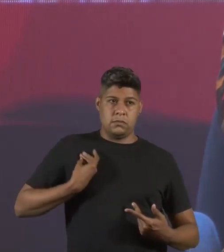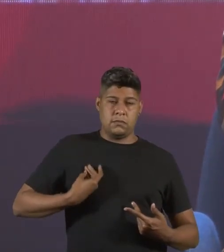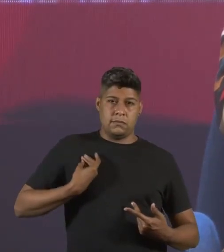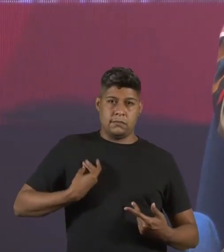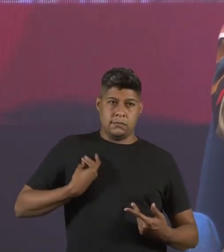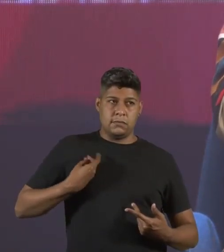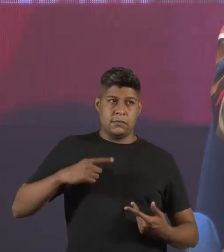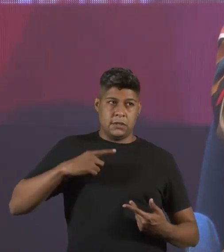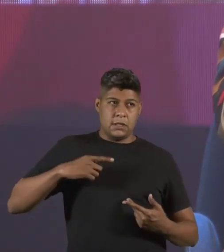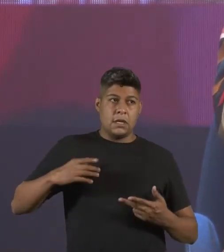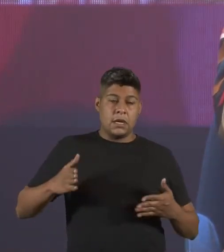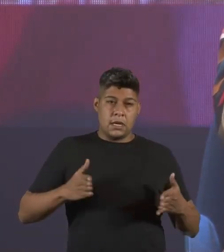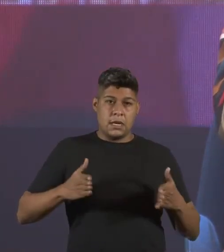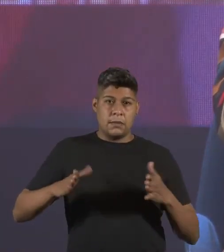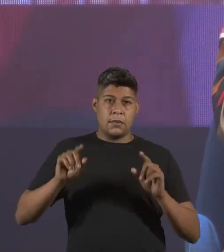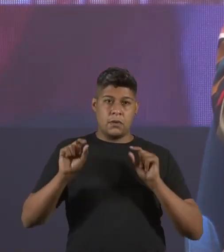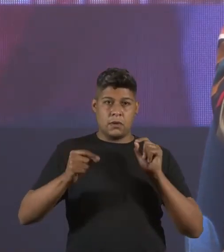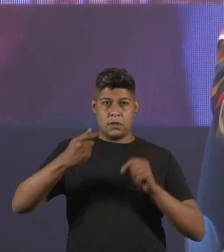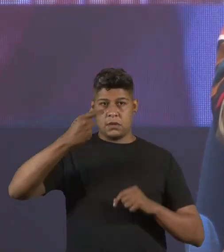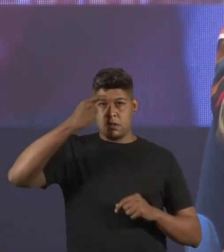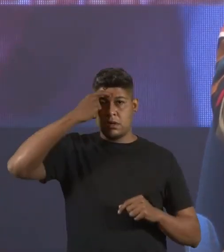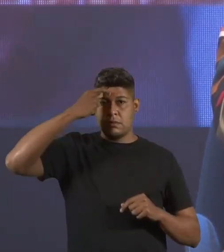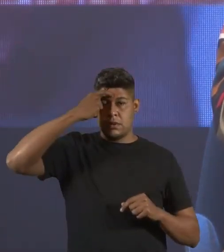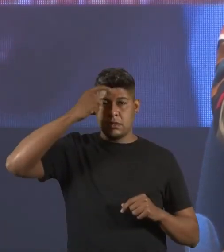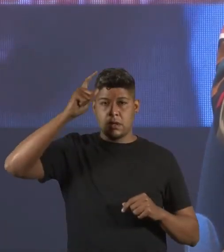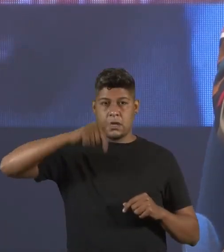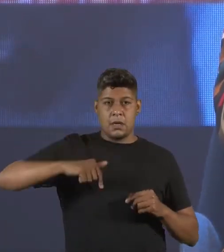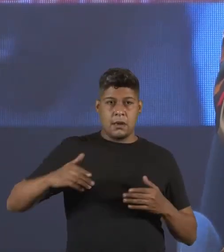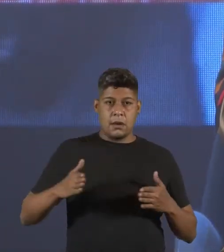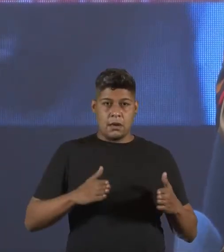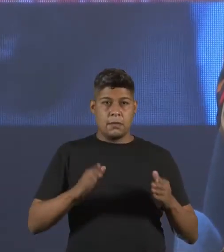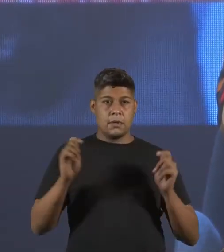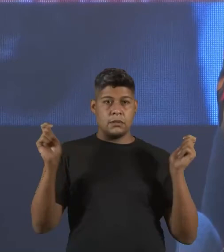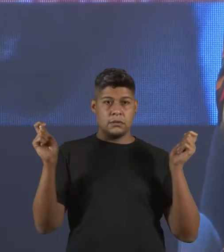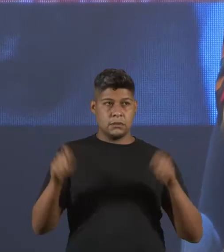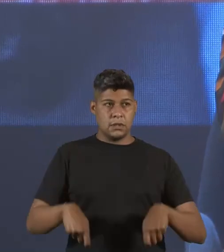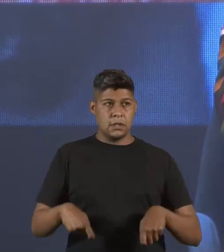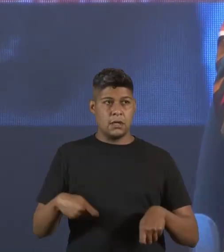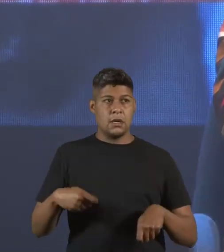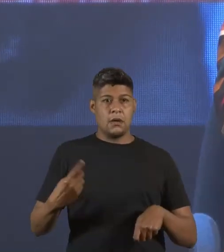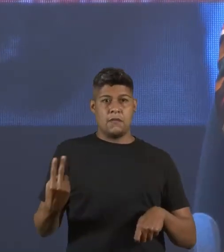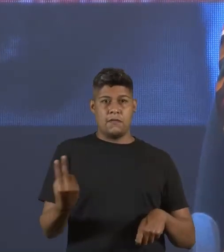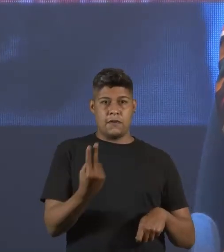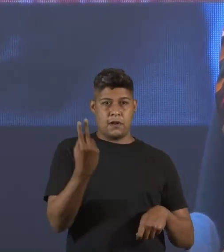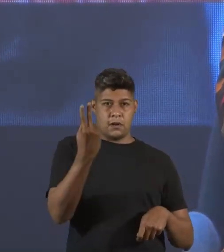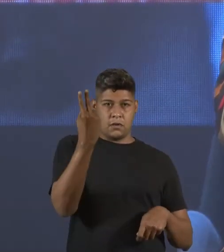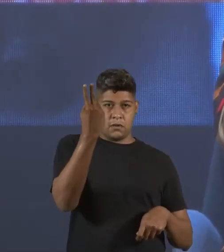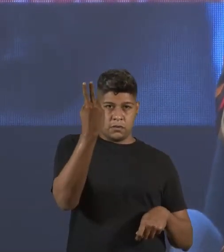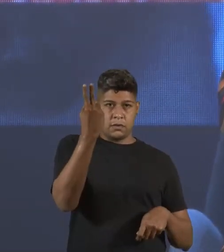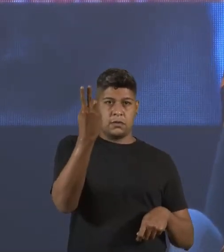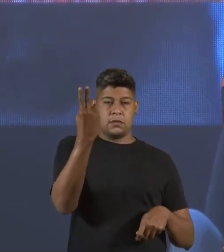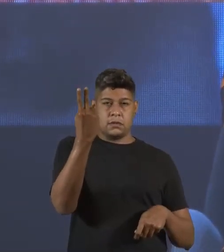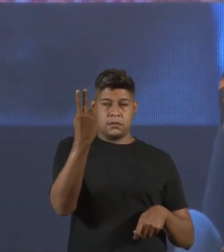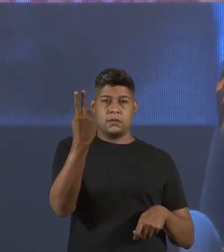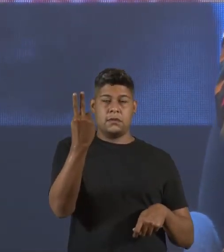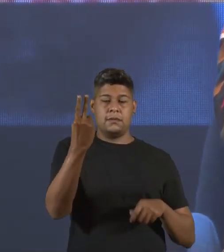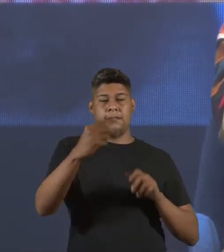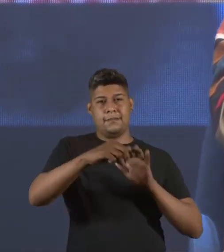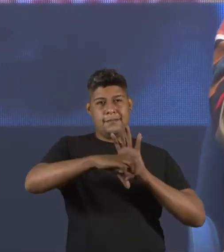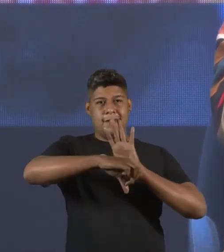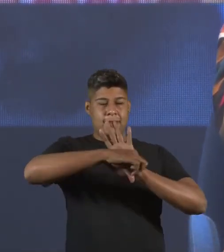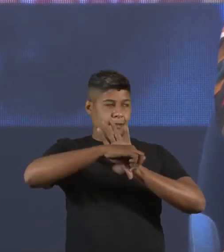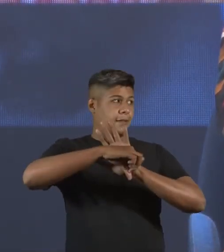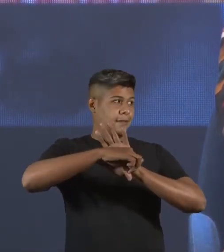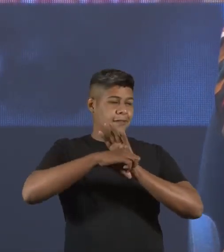eu tomei o caminho que, na minha cabeça, era o único caminho possível para os meus valores, que foi ser advogada criminalista.